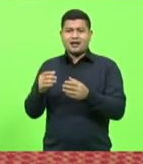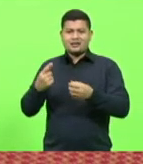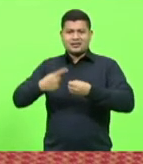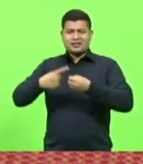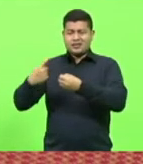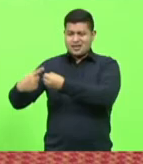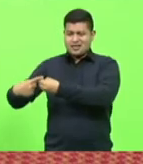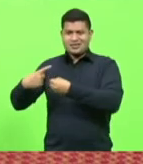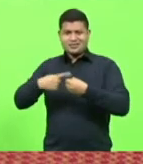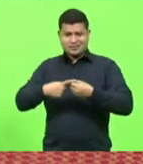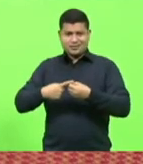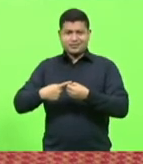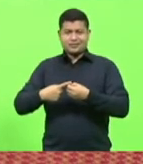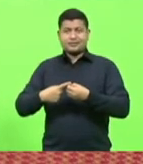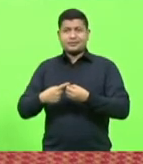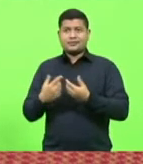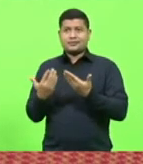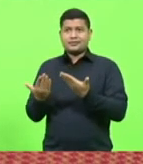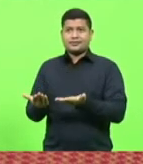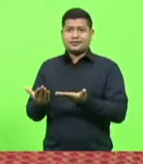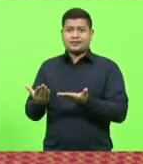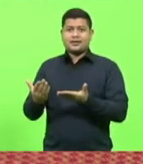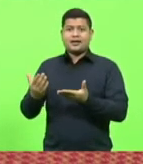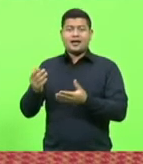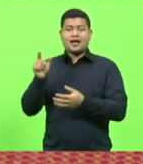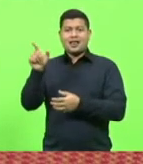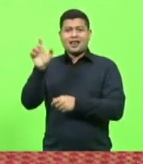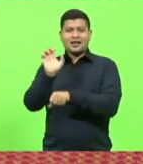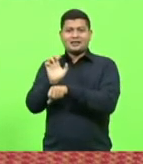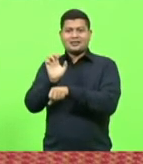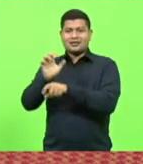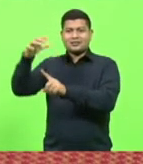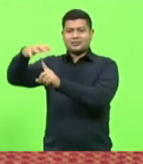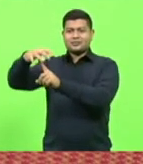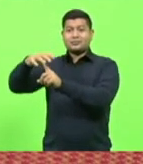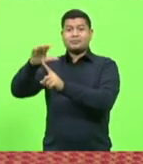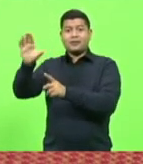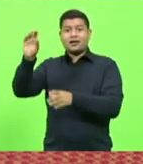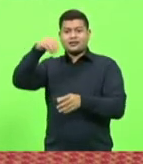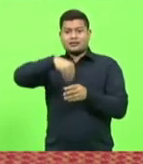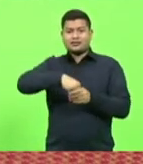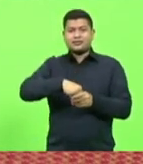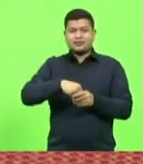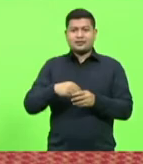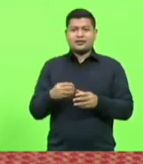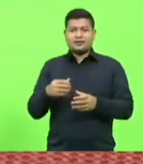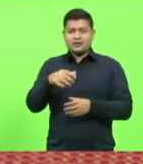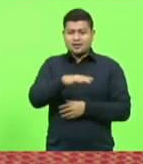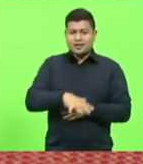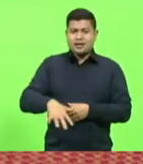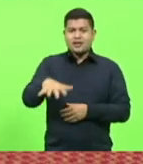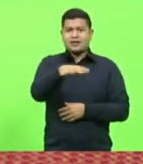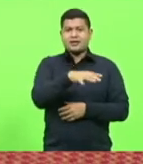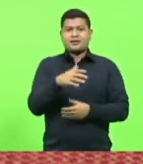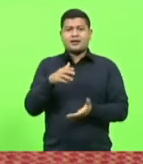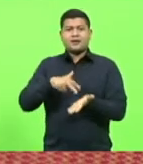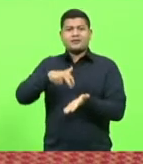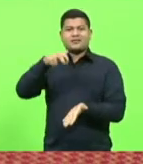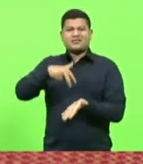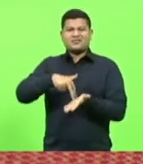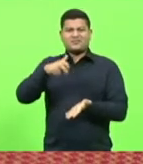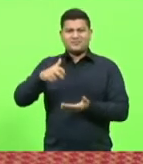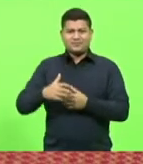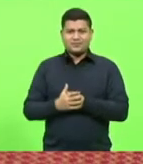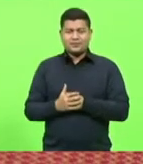Então, fica no estado do Paraná, mas fica dentro do perímetro urbano de Campoerê. E eu estive visitando